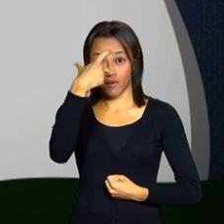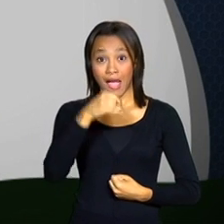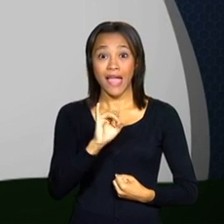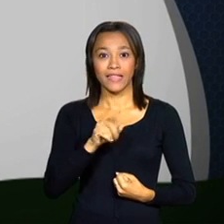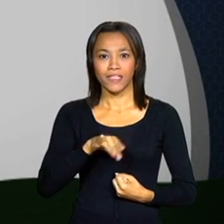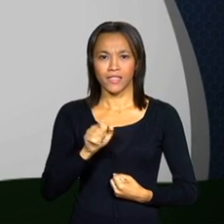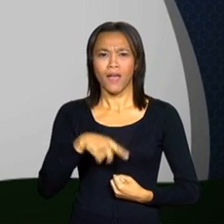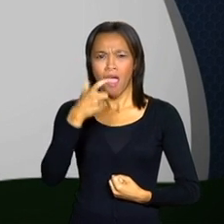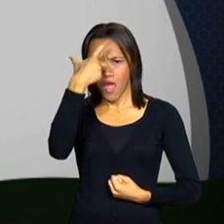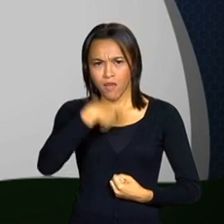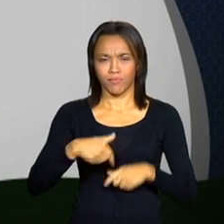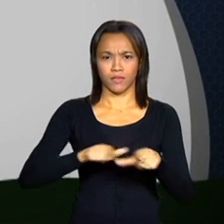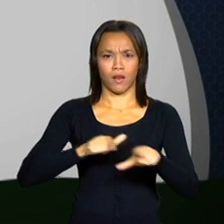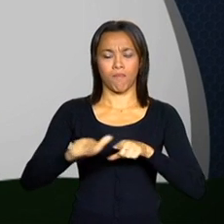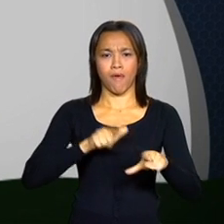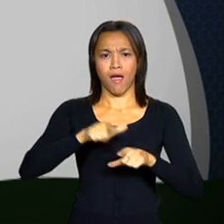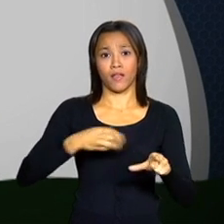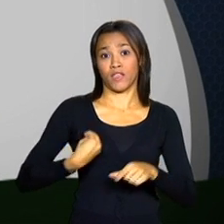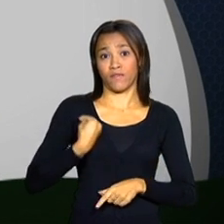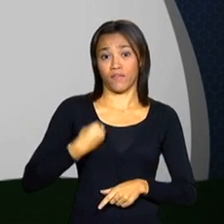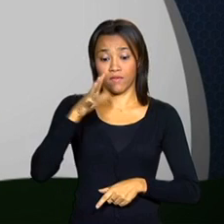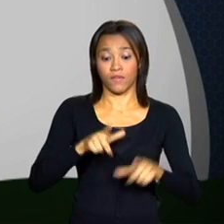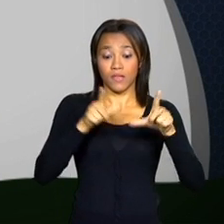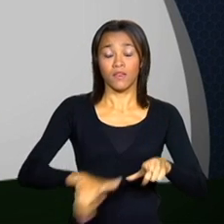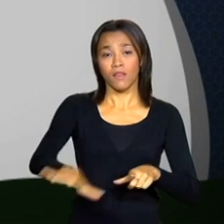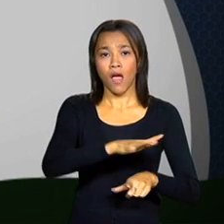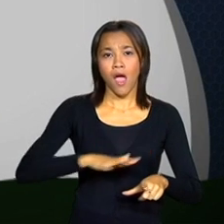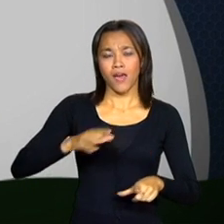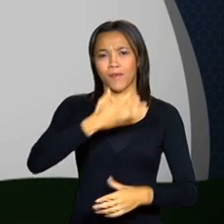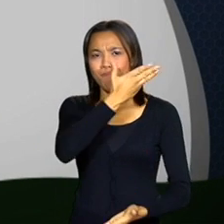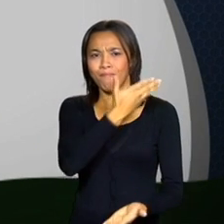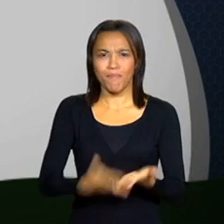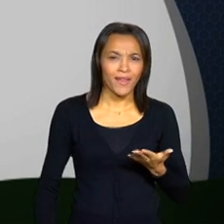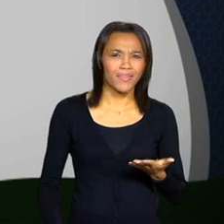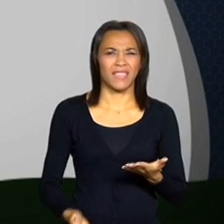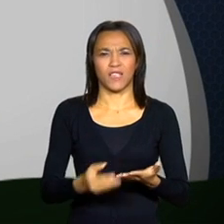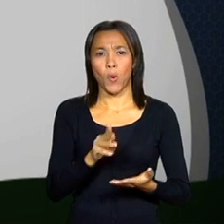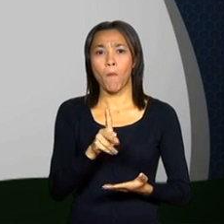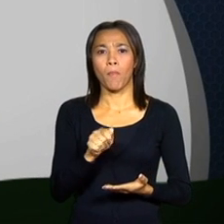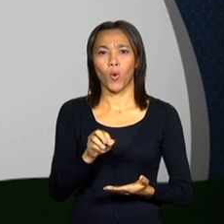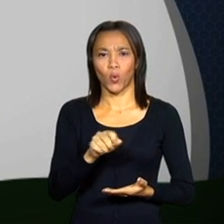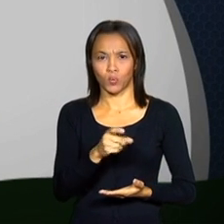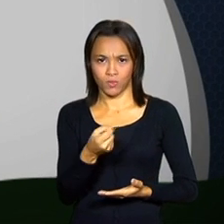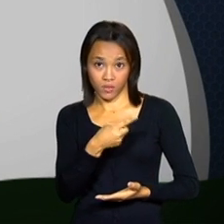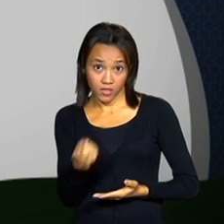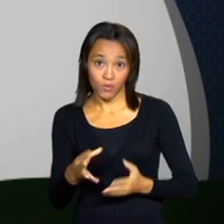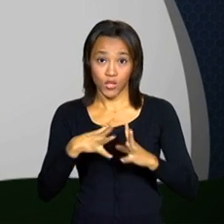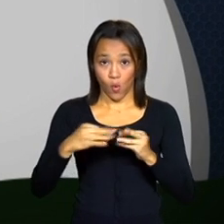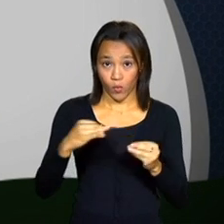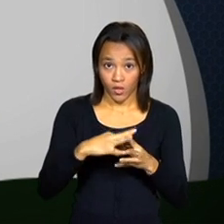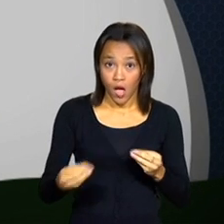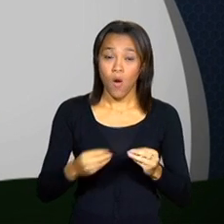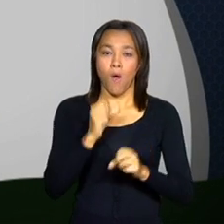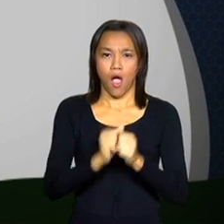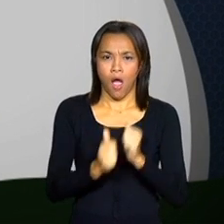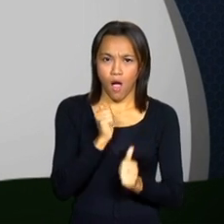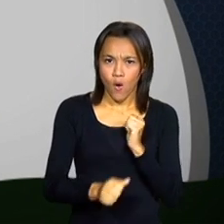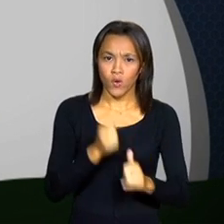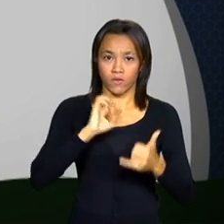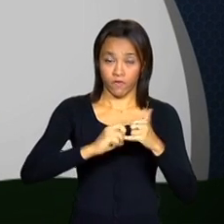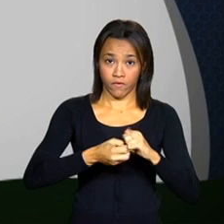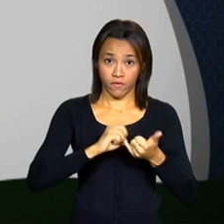é o agricultor inscrito que vive em municípios que perderam pelo menos a metade da produção de algodão, arroz,